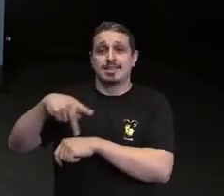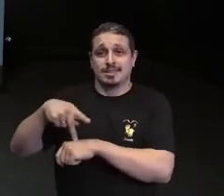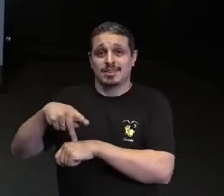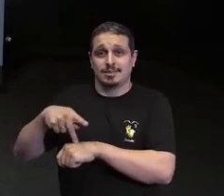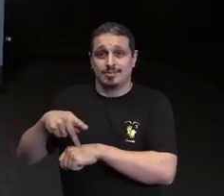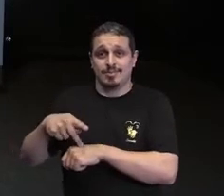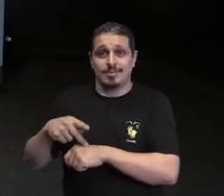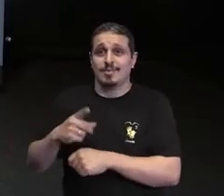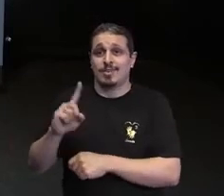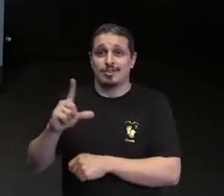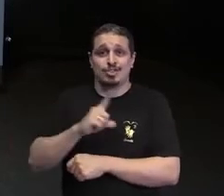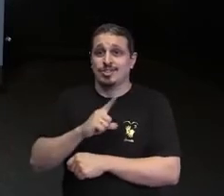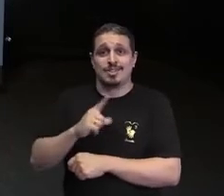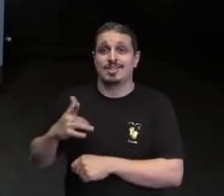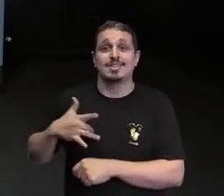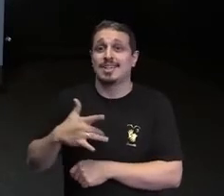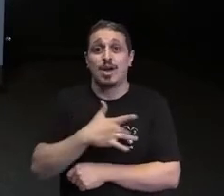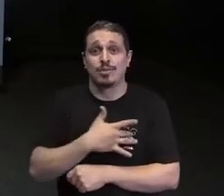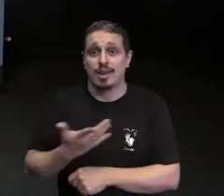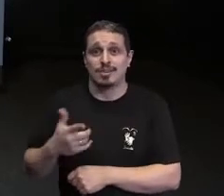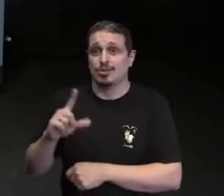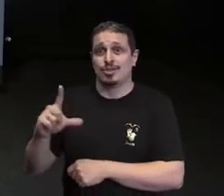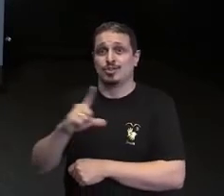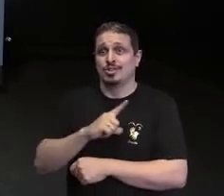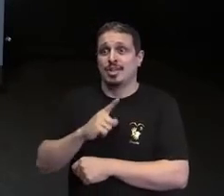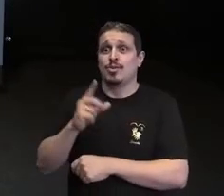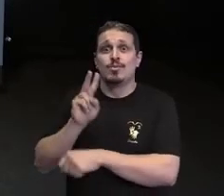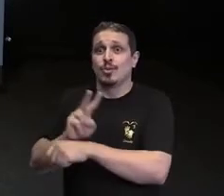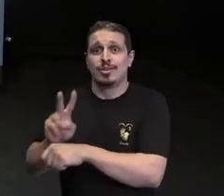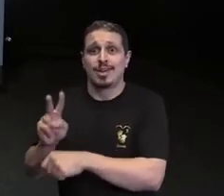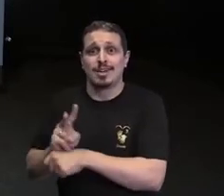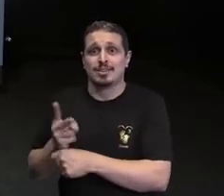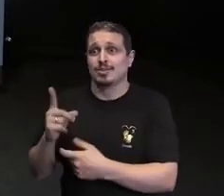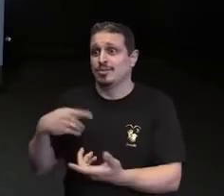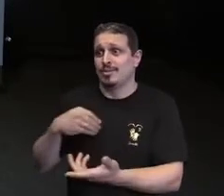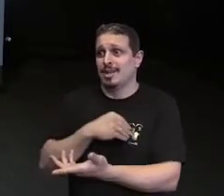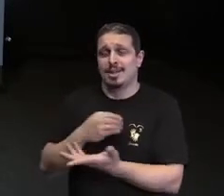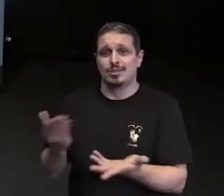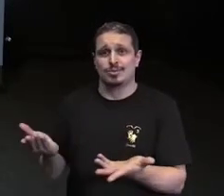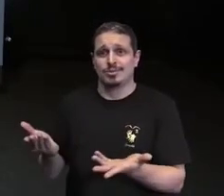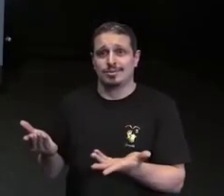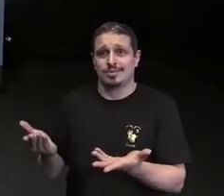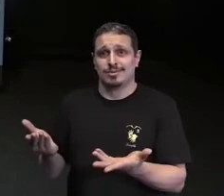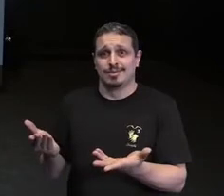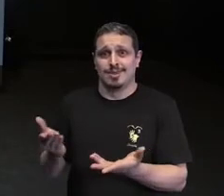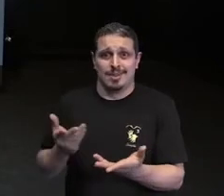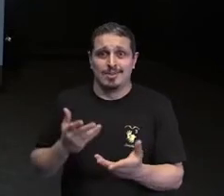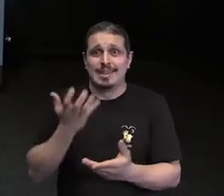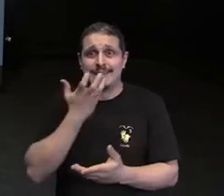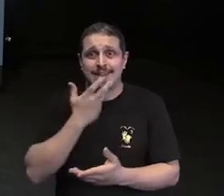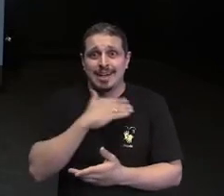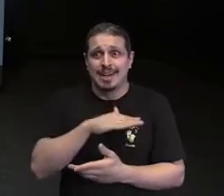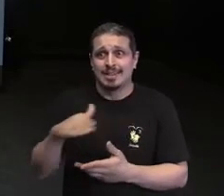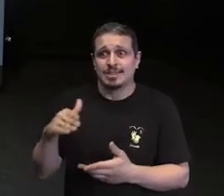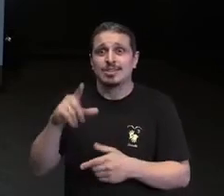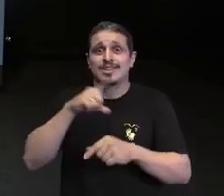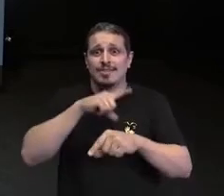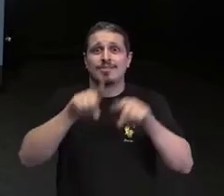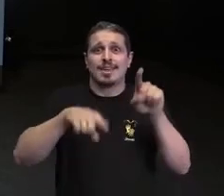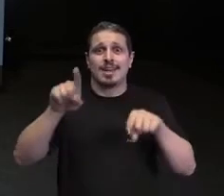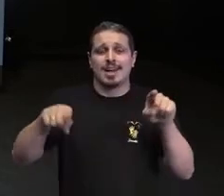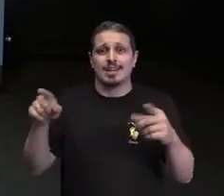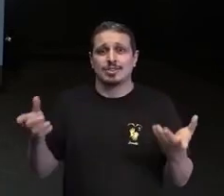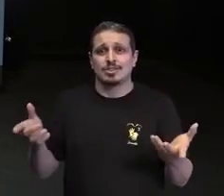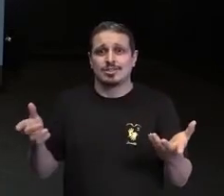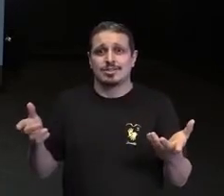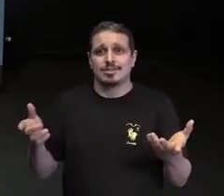e o acesso ao pediatra. Essa criança diversa que eu trouxe hoje aqui comigo para me auxiliar nesse processo, que elas estão aqui